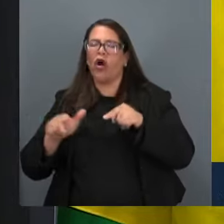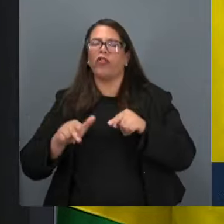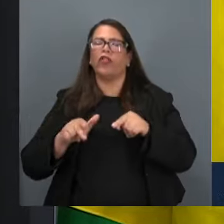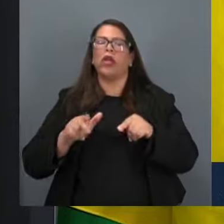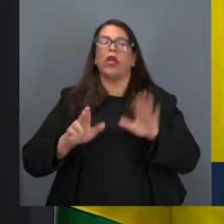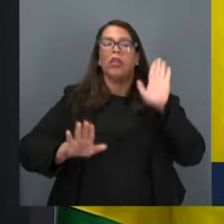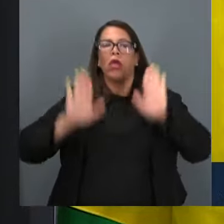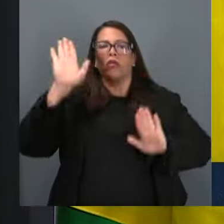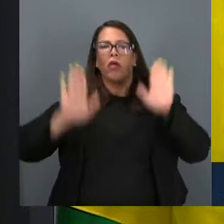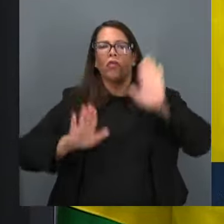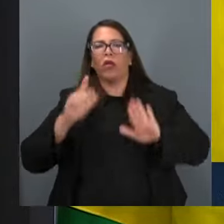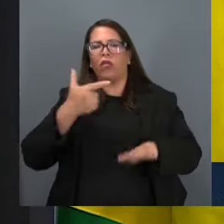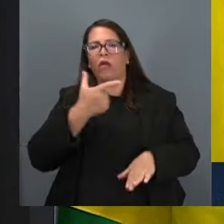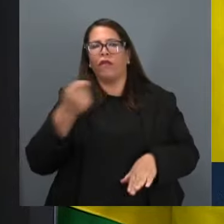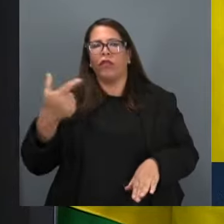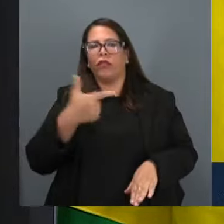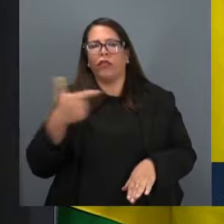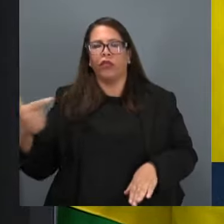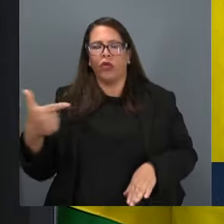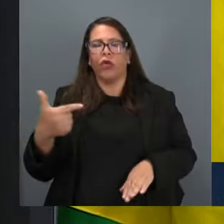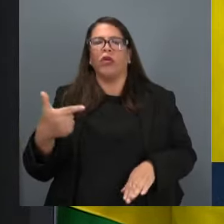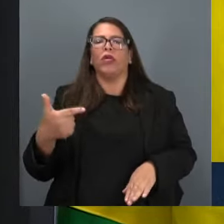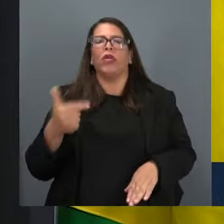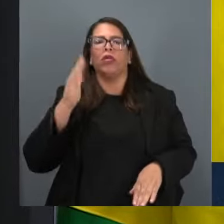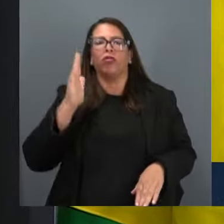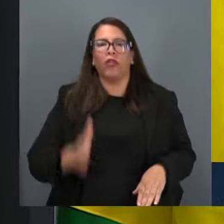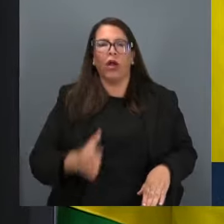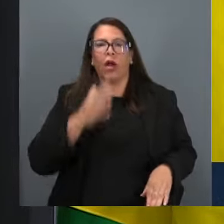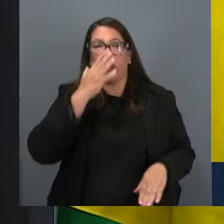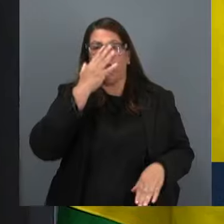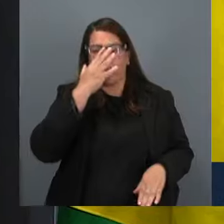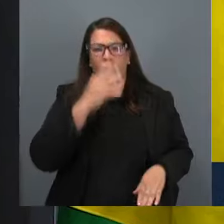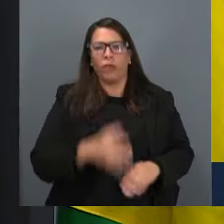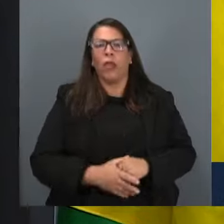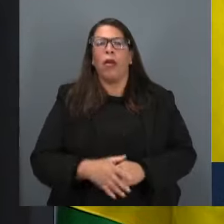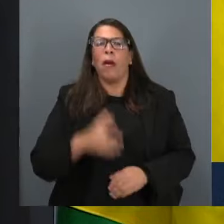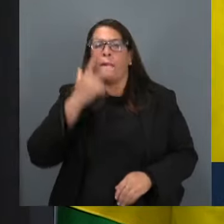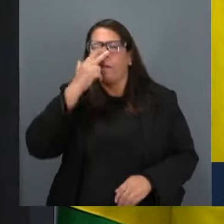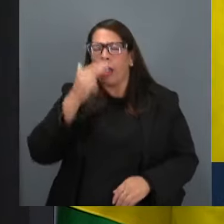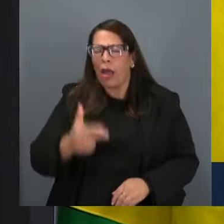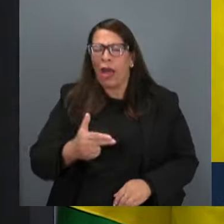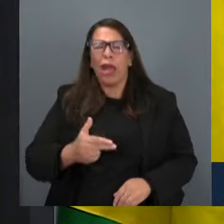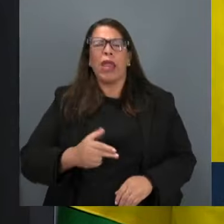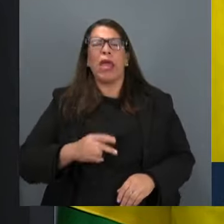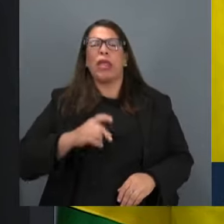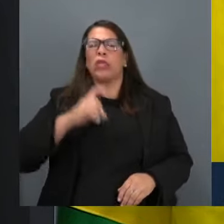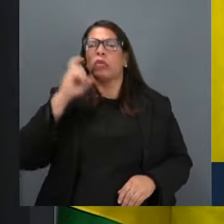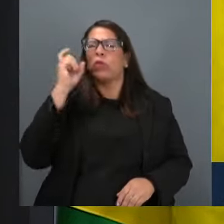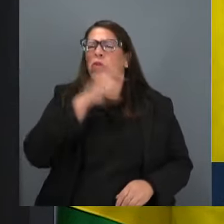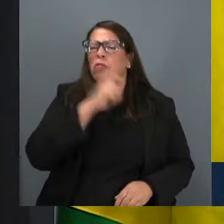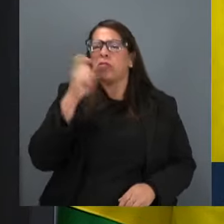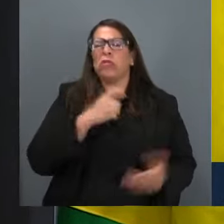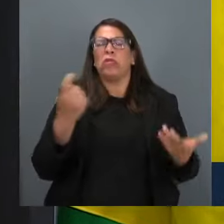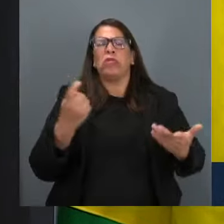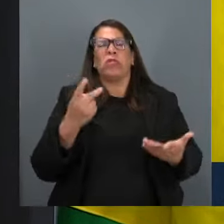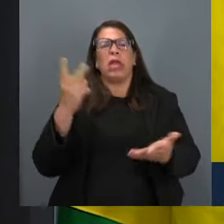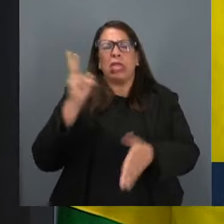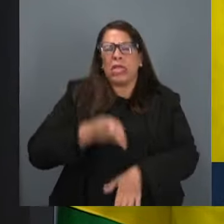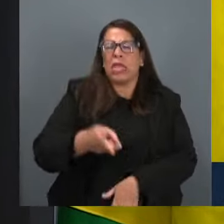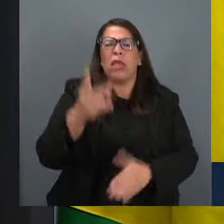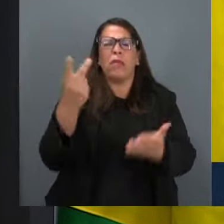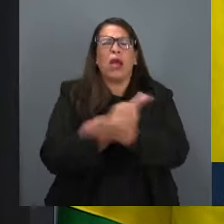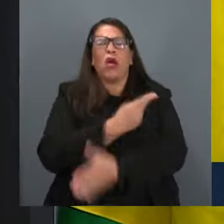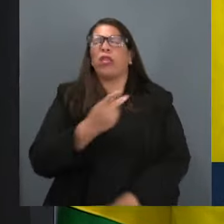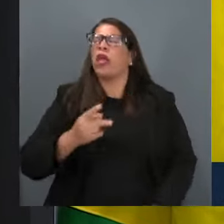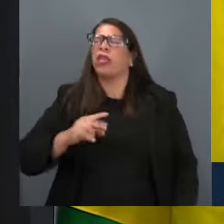2022, escancarada, numa hipocrisia profunda, que mancha a história dessa nação,